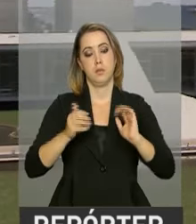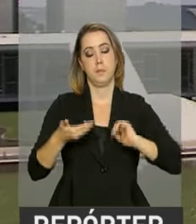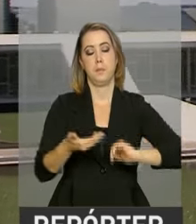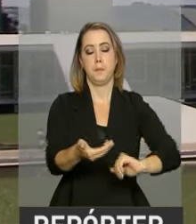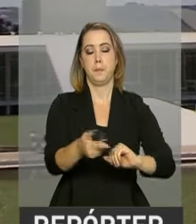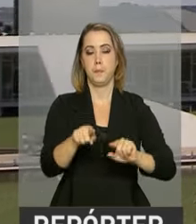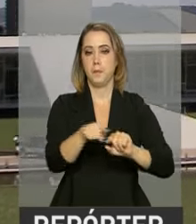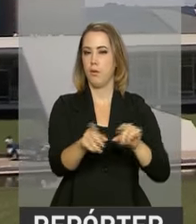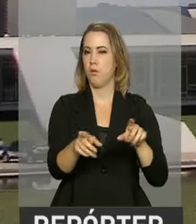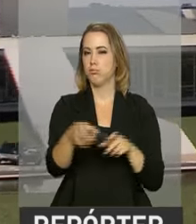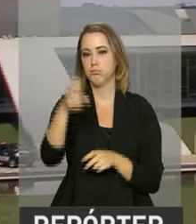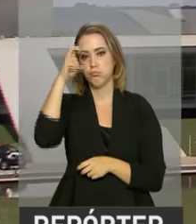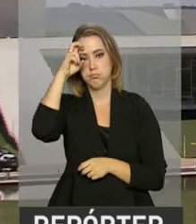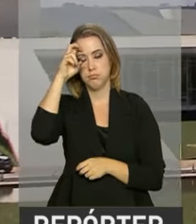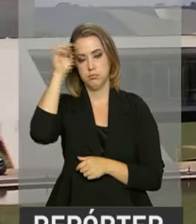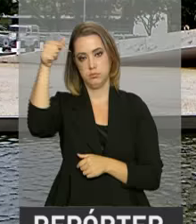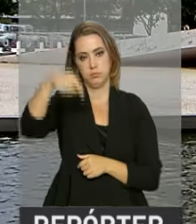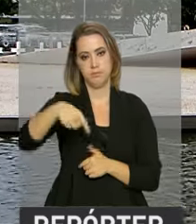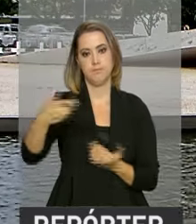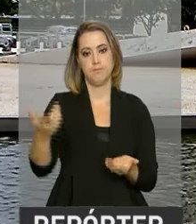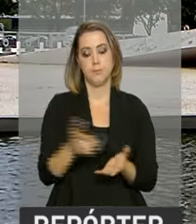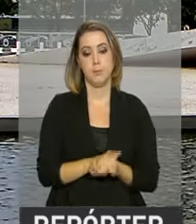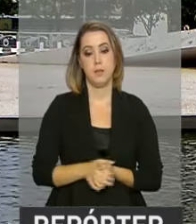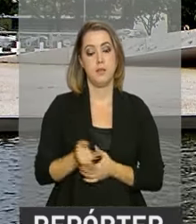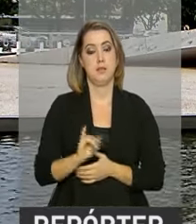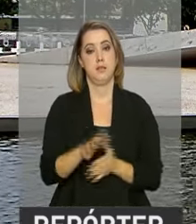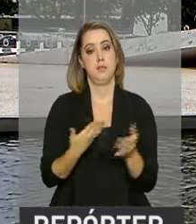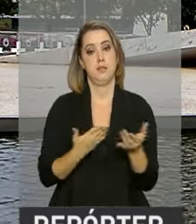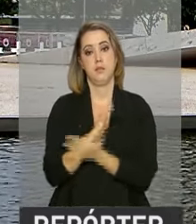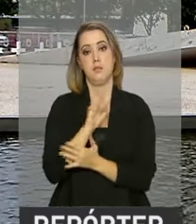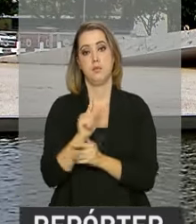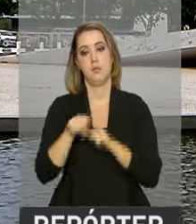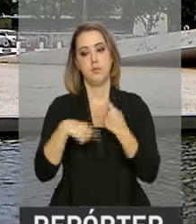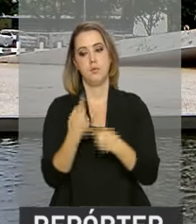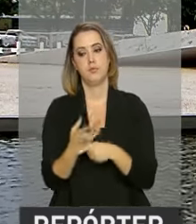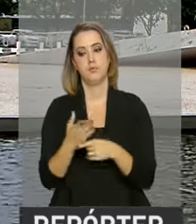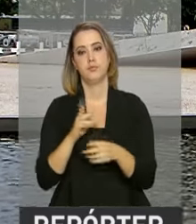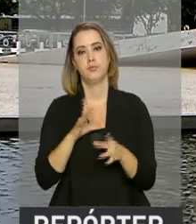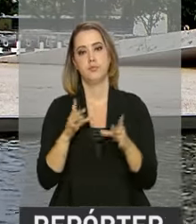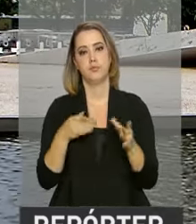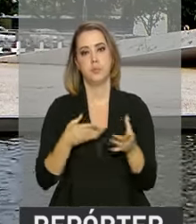Nacional, prevista para esta quinta-feira. Caso aprovado, segue para sanção presidencial.